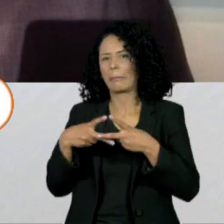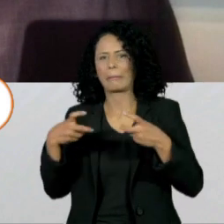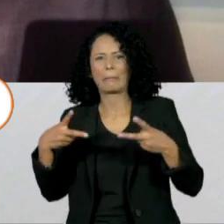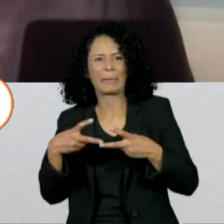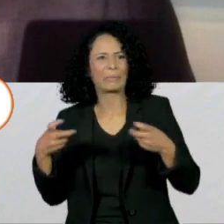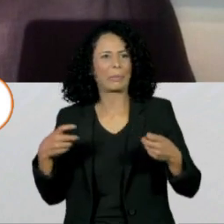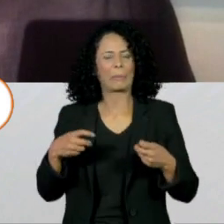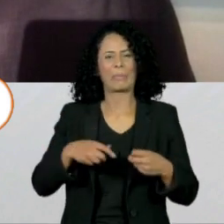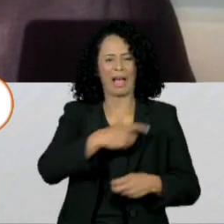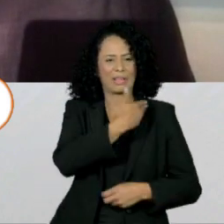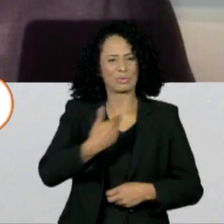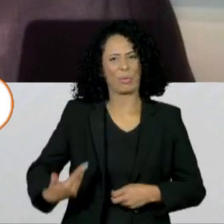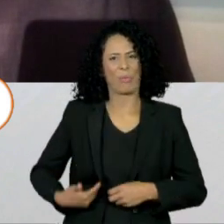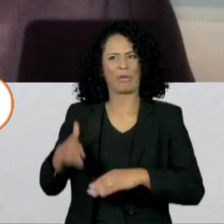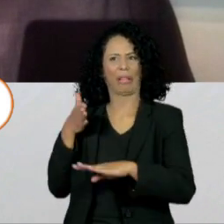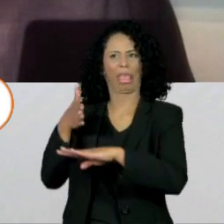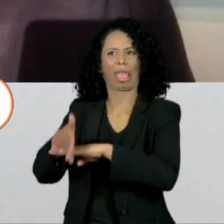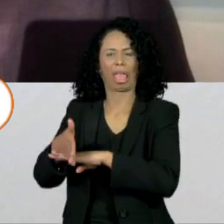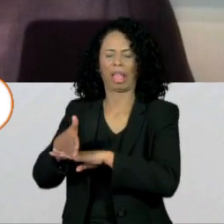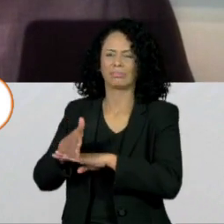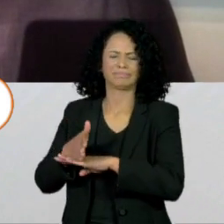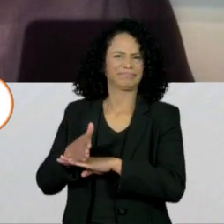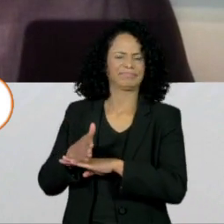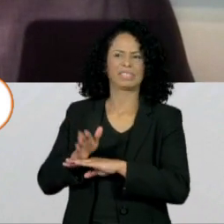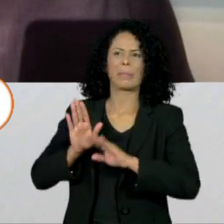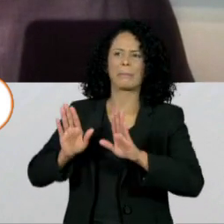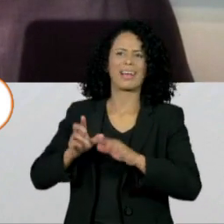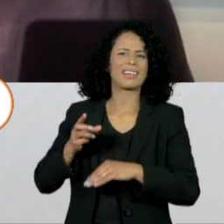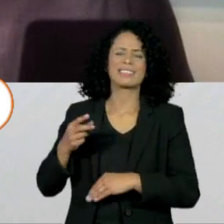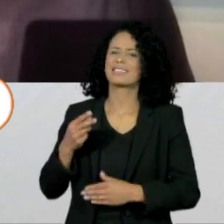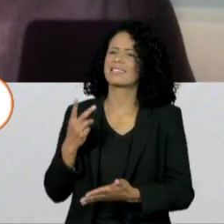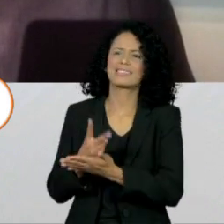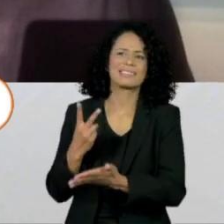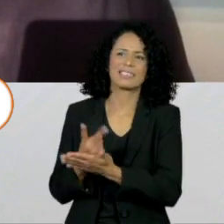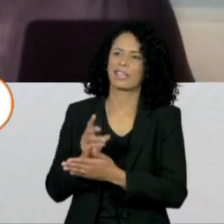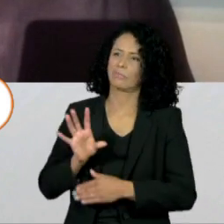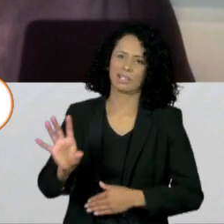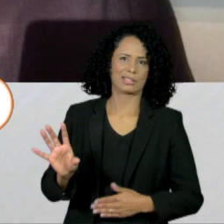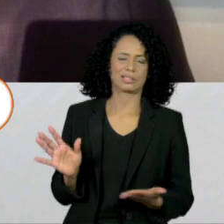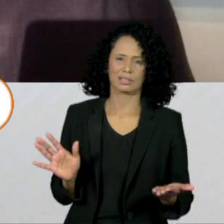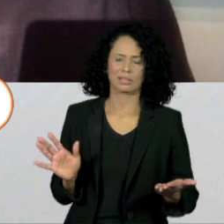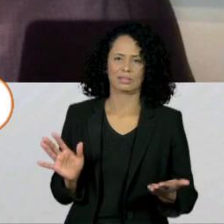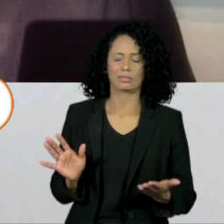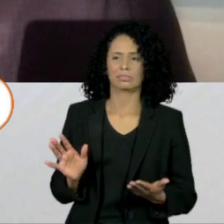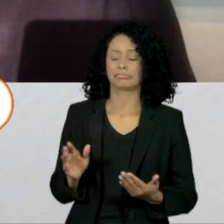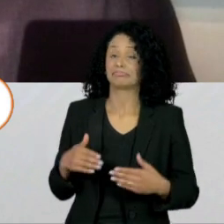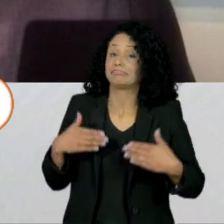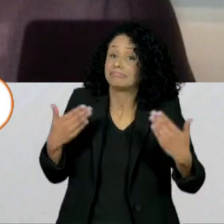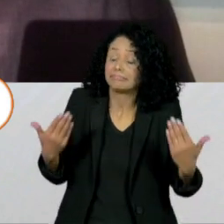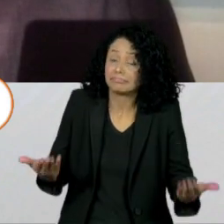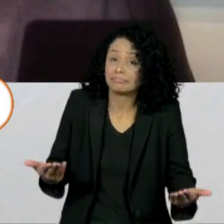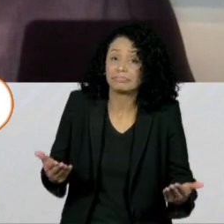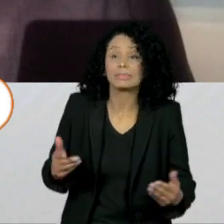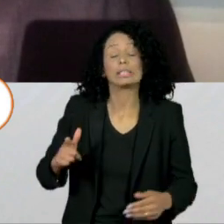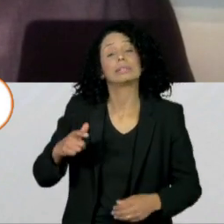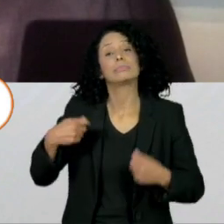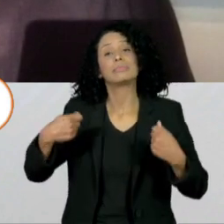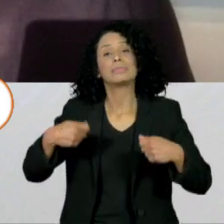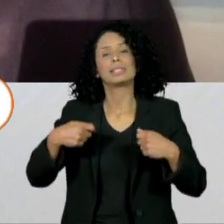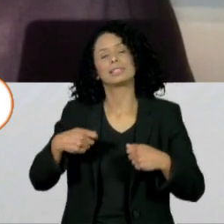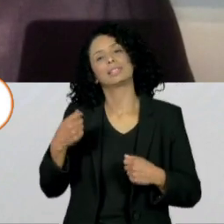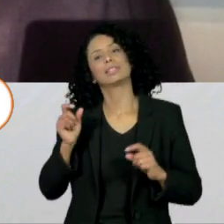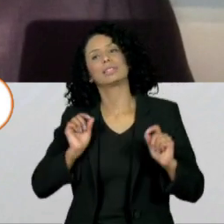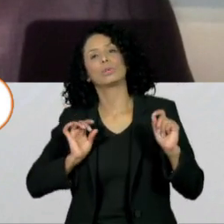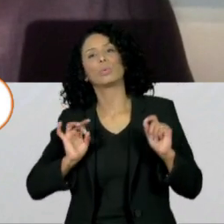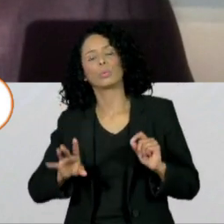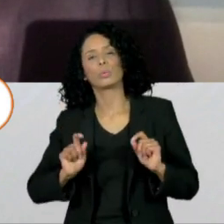existiu nos governos anteriores, com maior ou menor intensidade. A intensidade sempre aumenta em momentos como a atual, né? Que a gente está